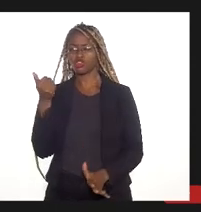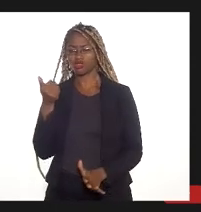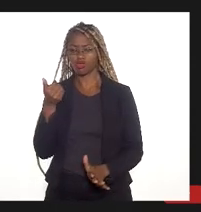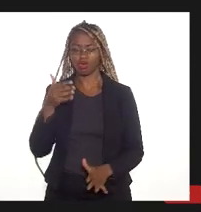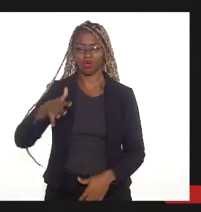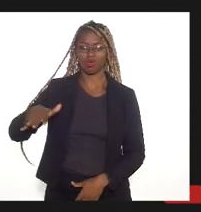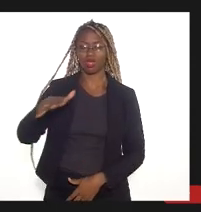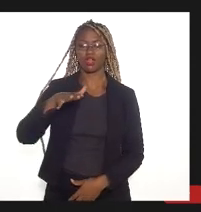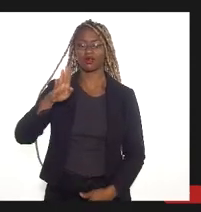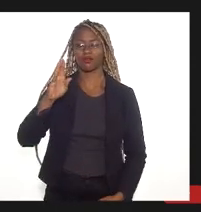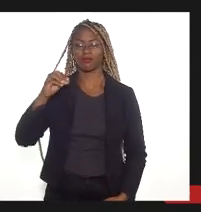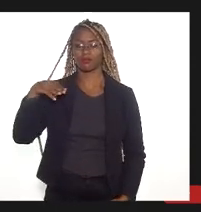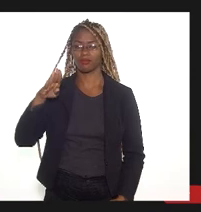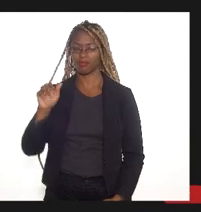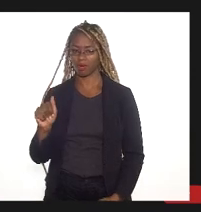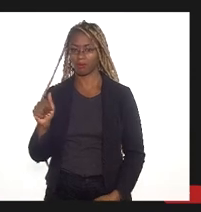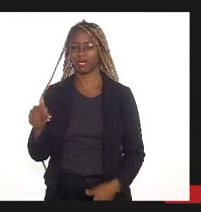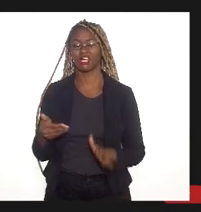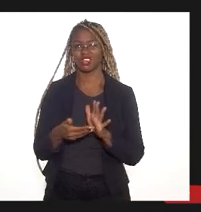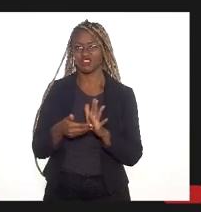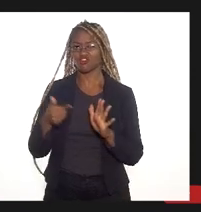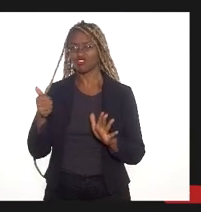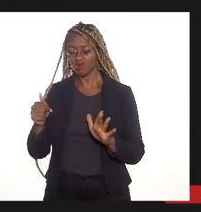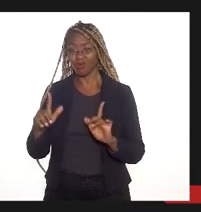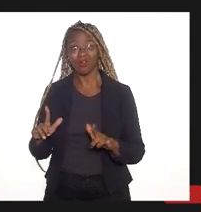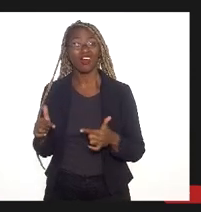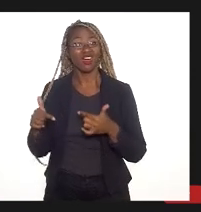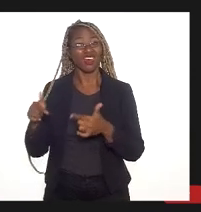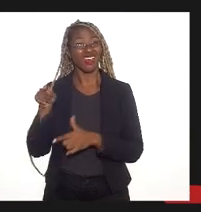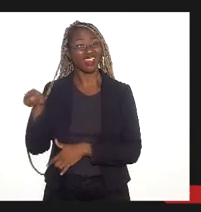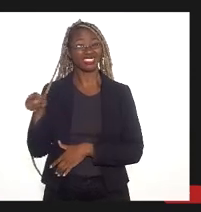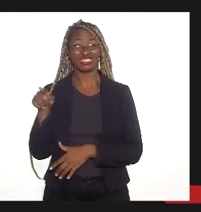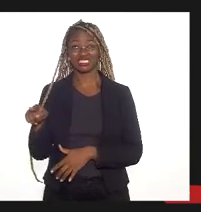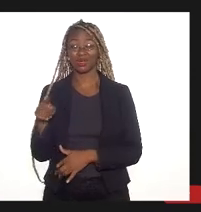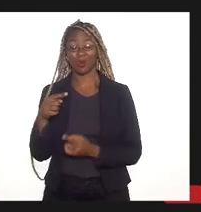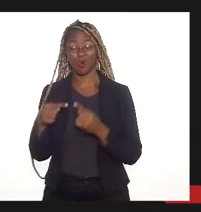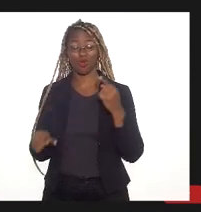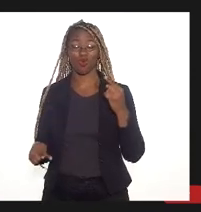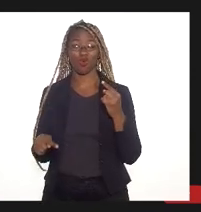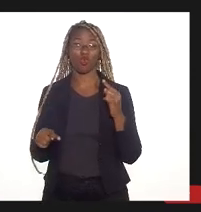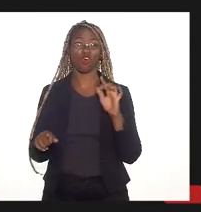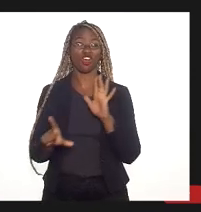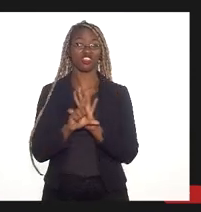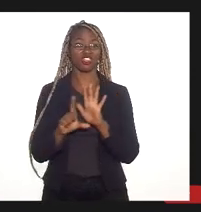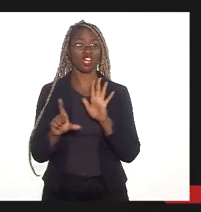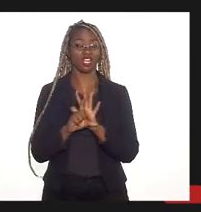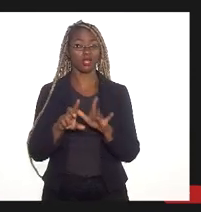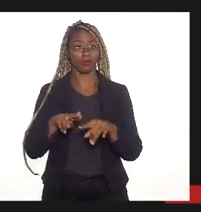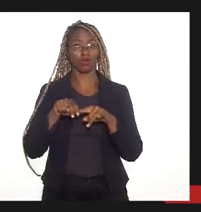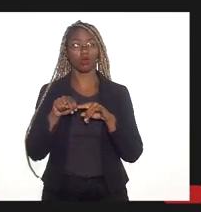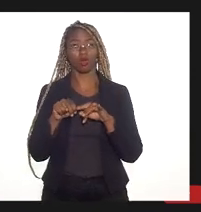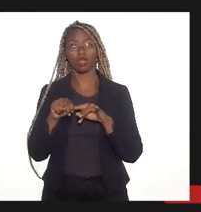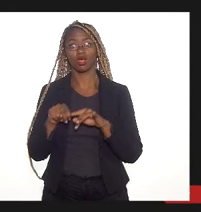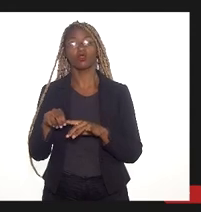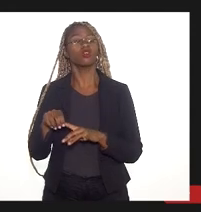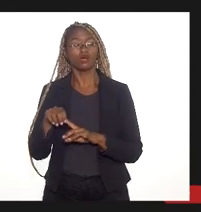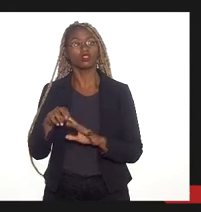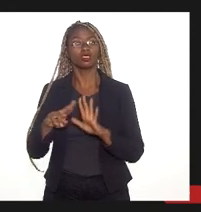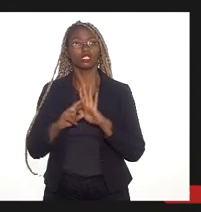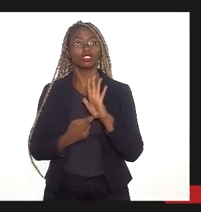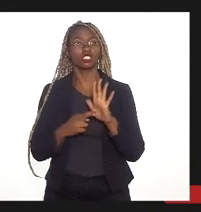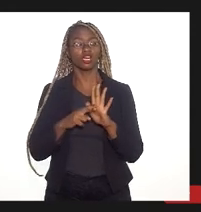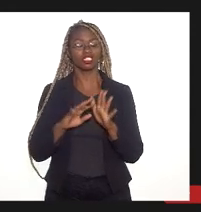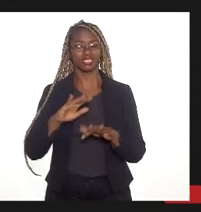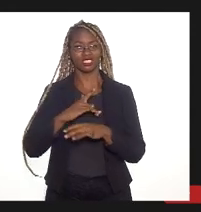do bomba, retirou numa ação absolutamente ilegal quando a gente considera o Estatuto das Cidades e o Plano Diretor.